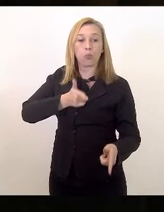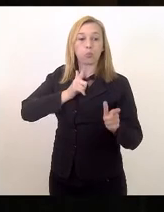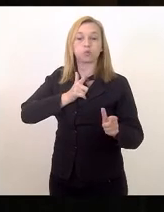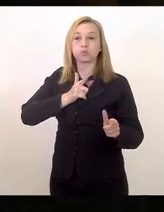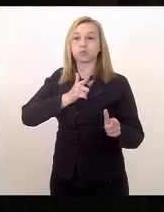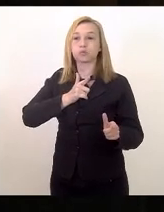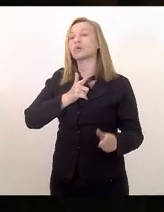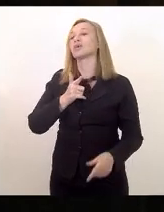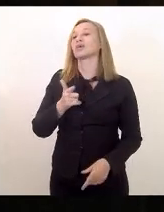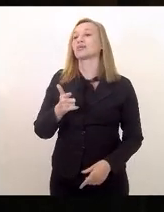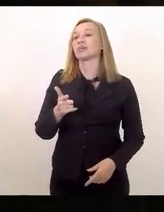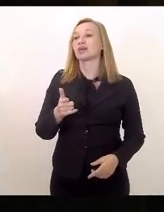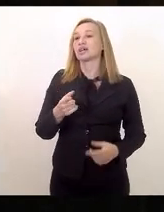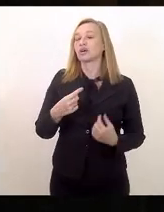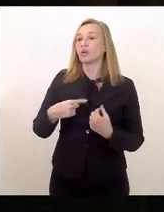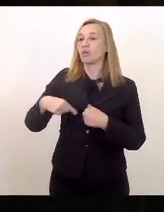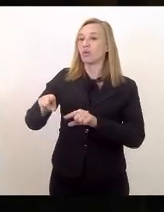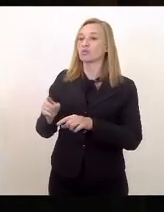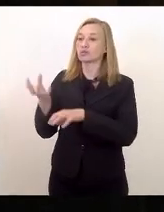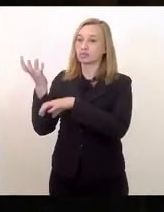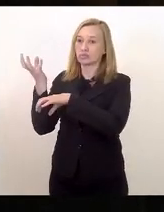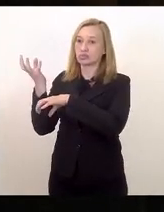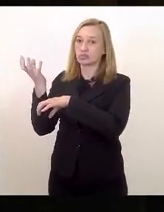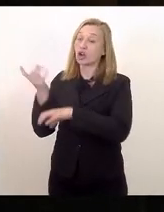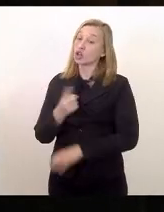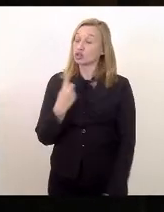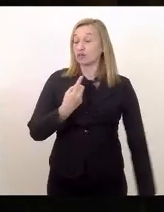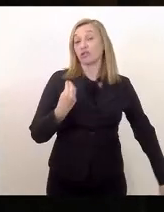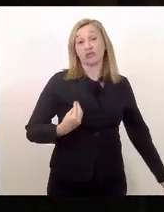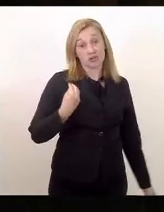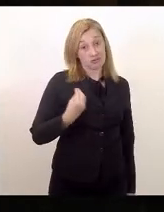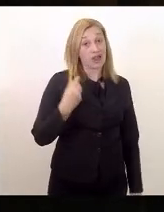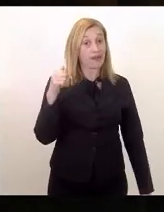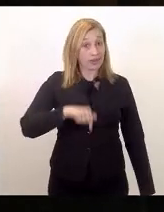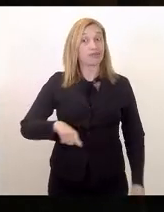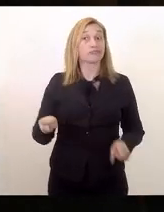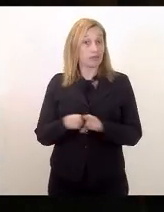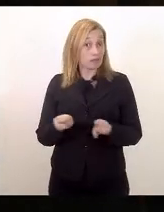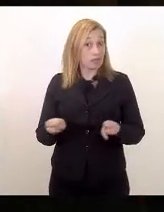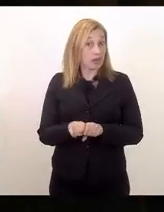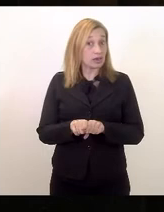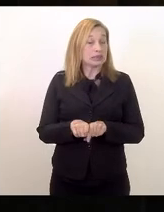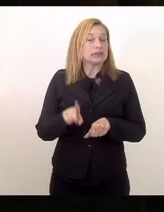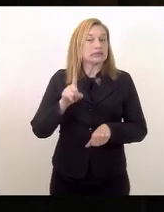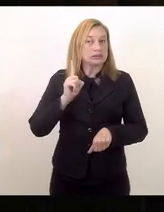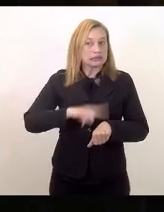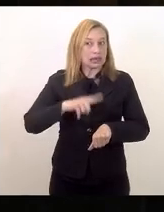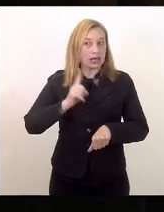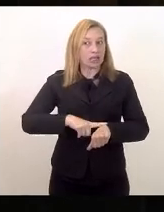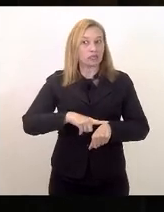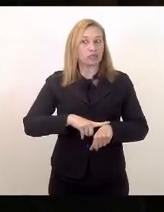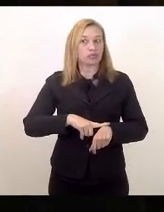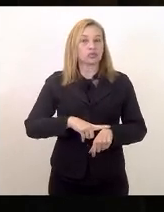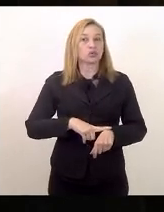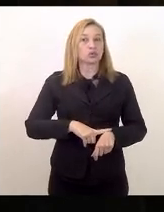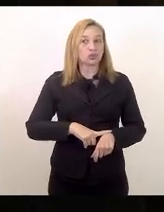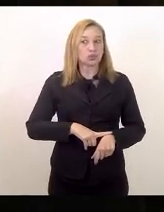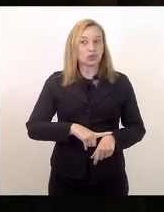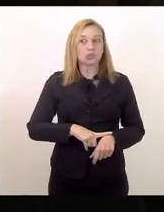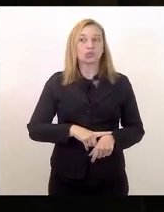Nacional. Então, nós vamos viver aqui também tempos de muitas polêmicas